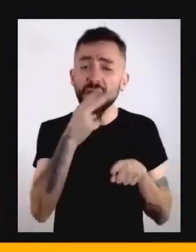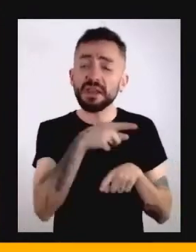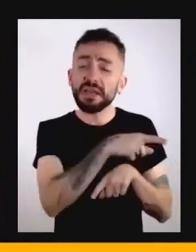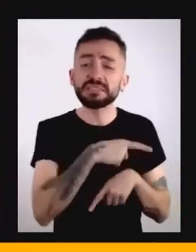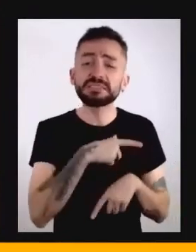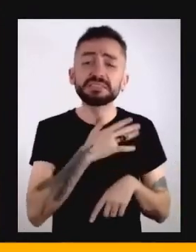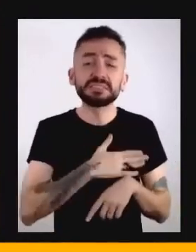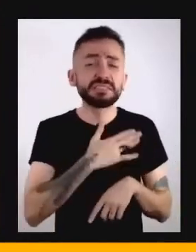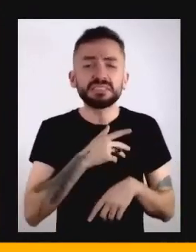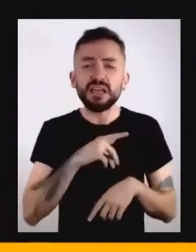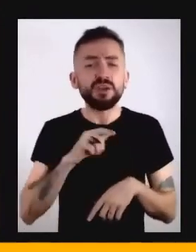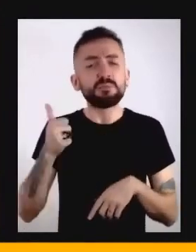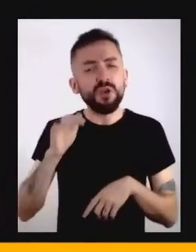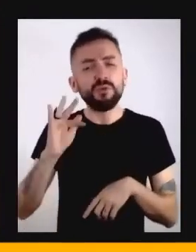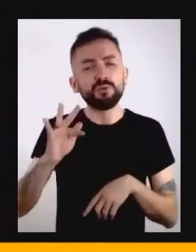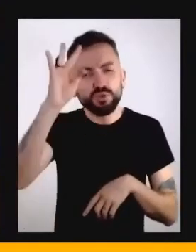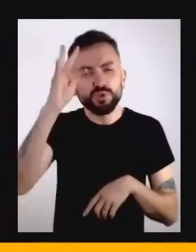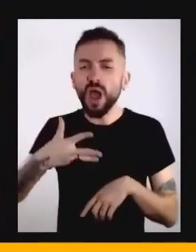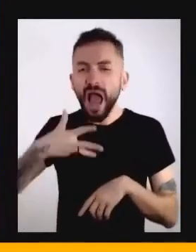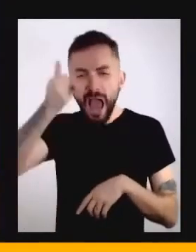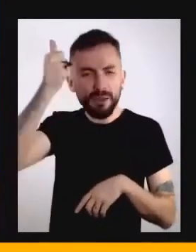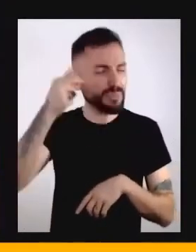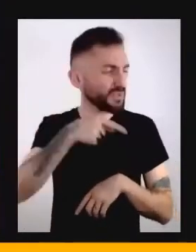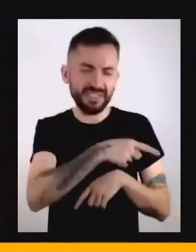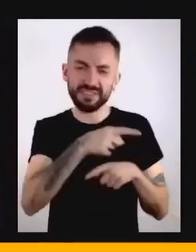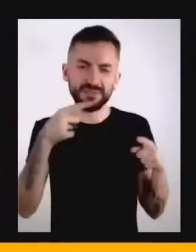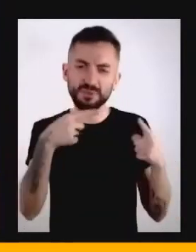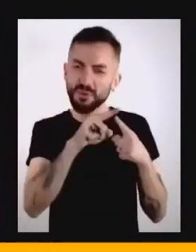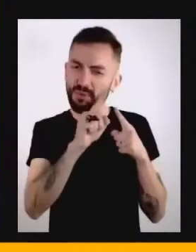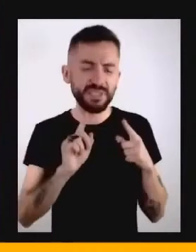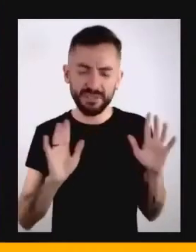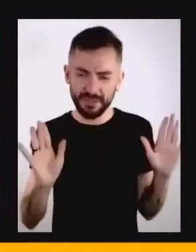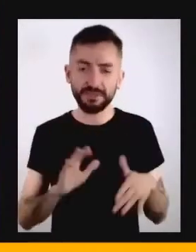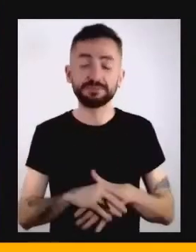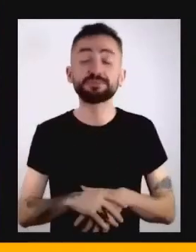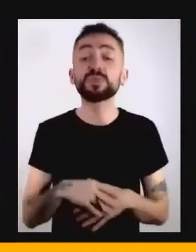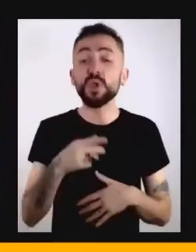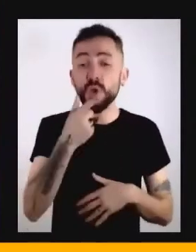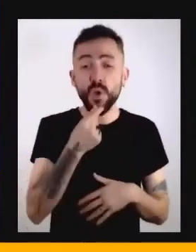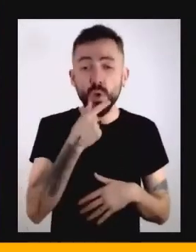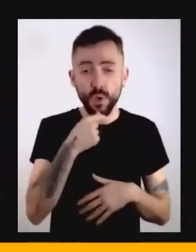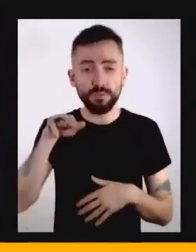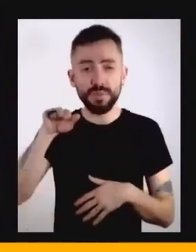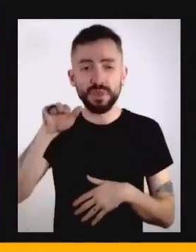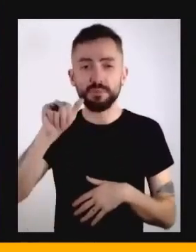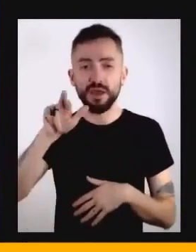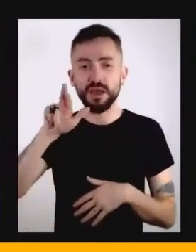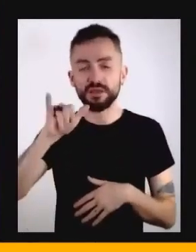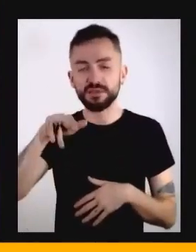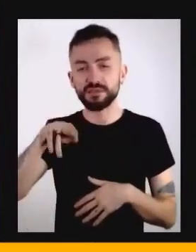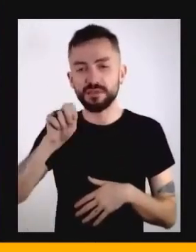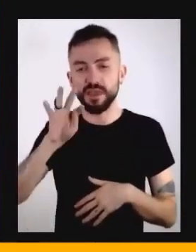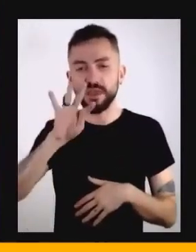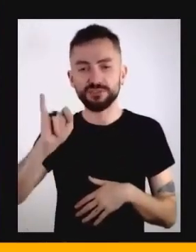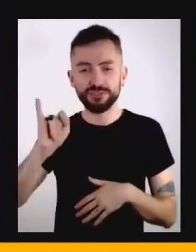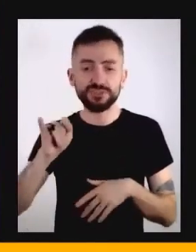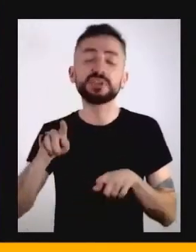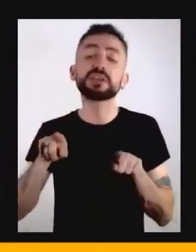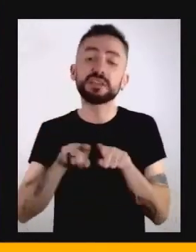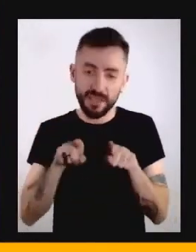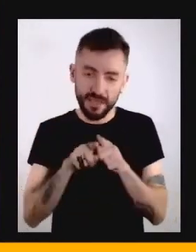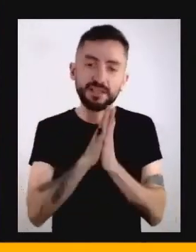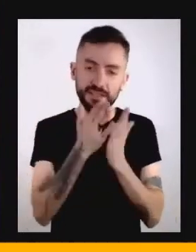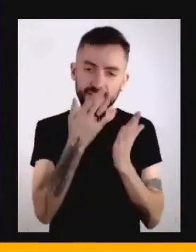ideal de futuro. É importante aqui dizer que o Marinetti, para além de ter escrito e participado do Manifesto